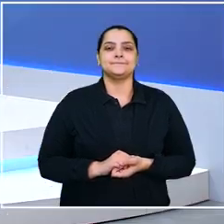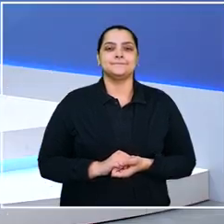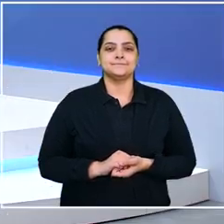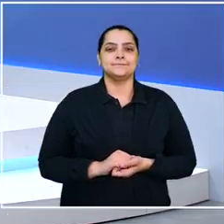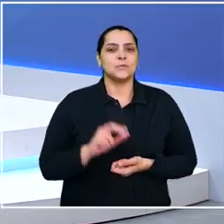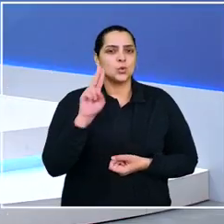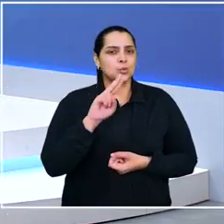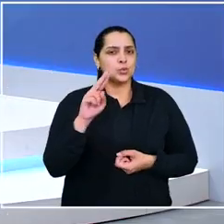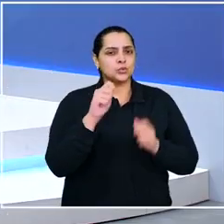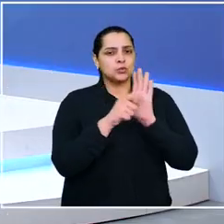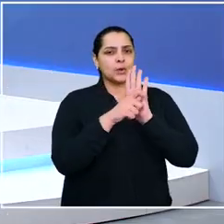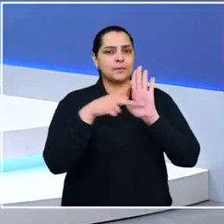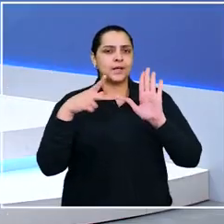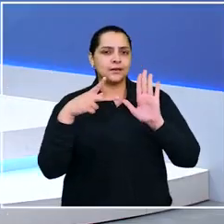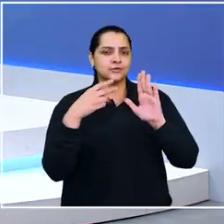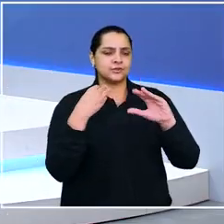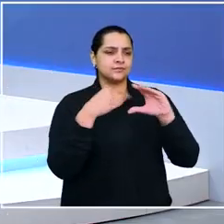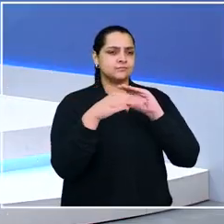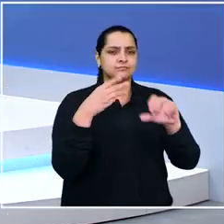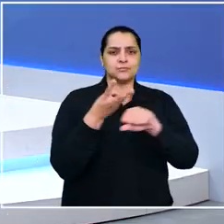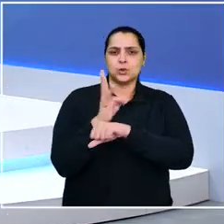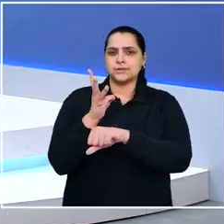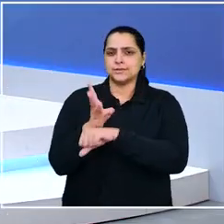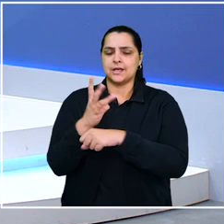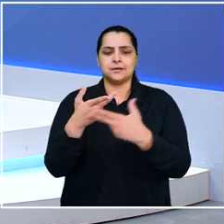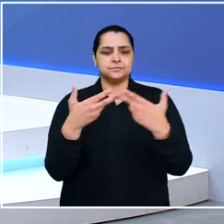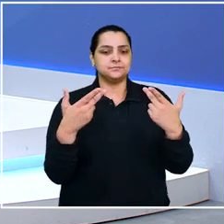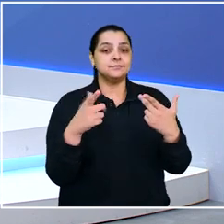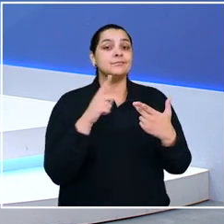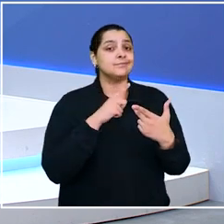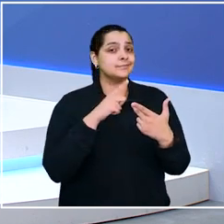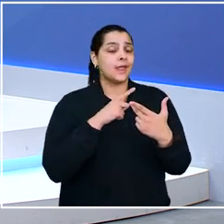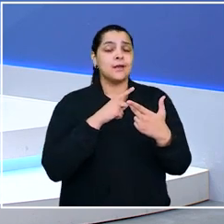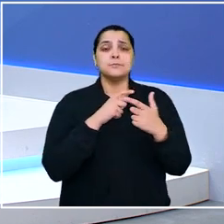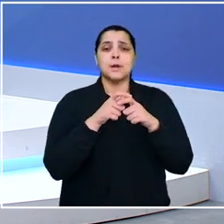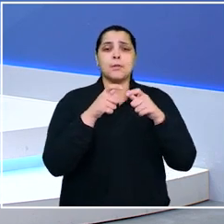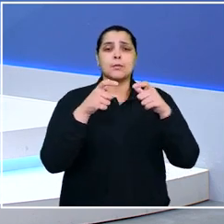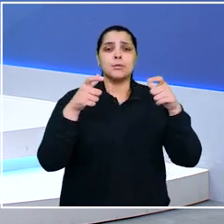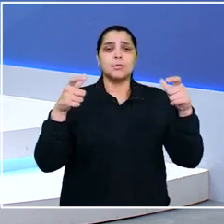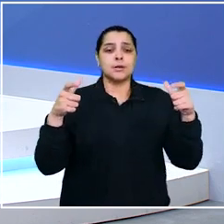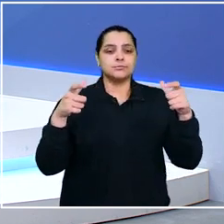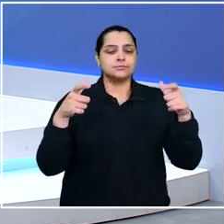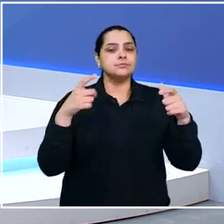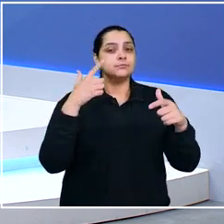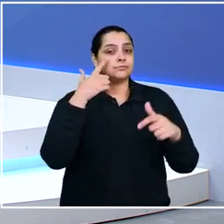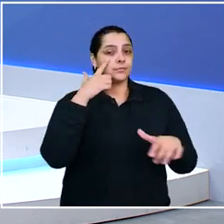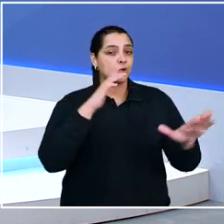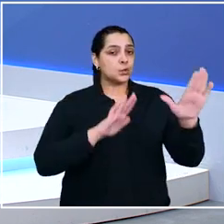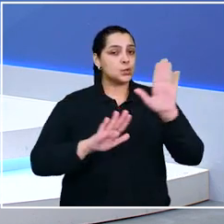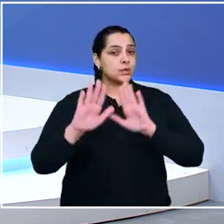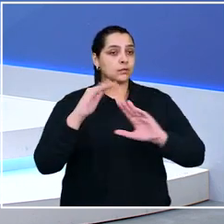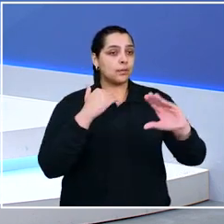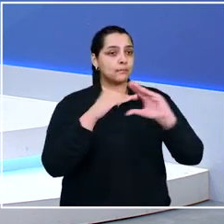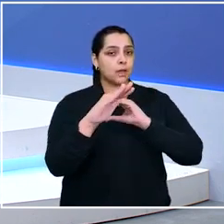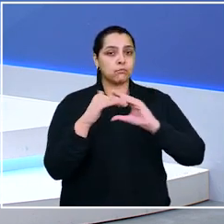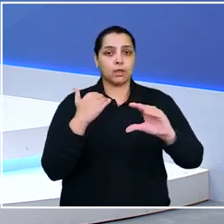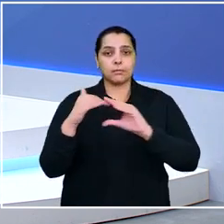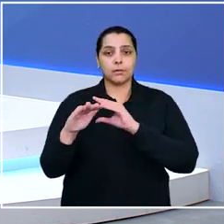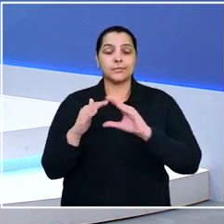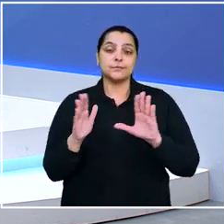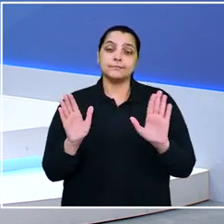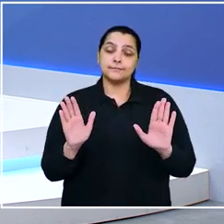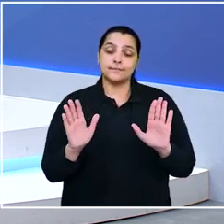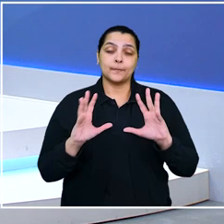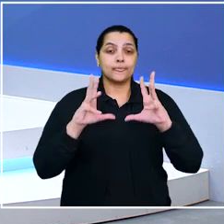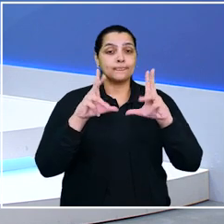Com o uso dos aplicativos de mensagens como o WhatsApp cada vez mais em alta, todo cuidado é pouco com o que se via, né Luana?